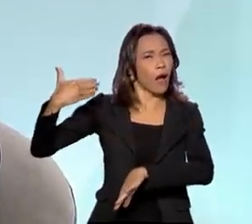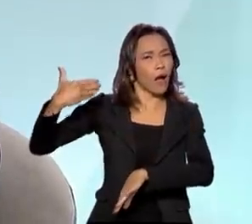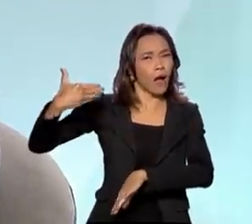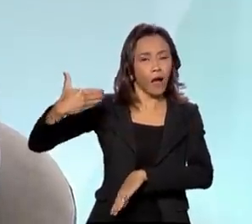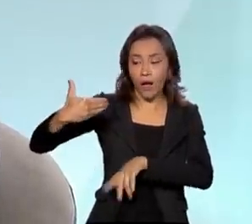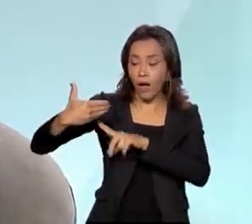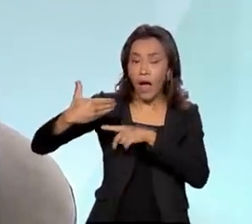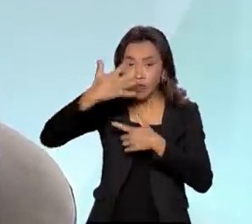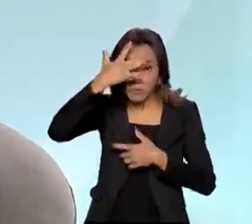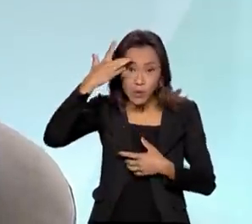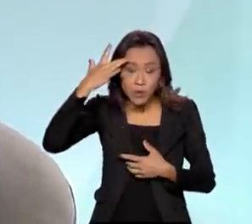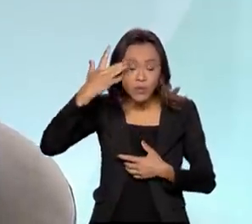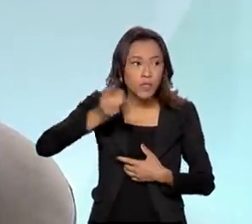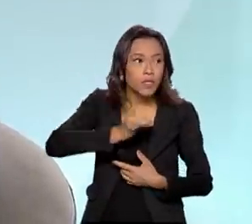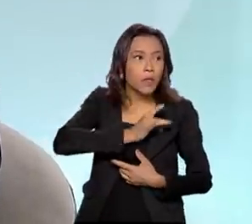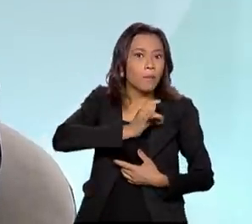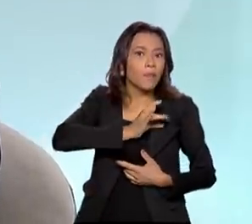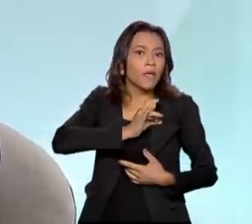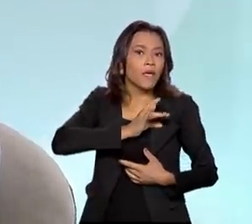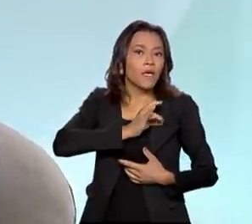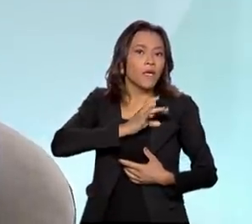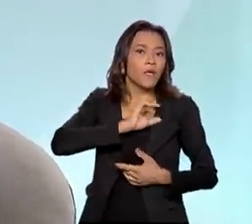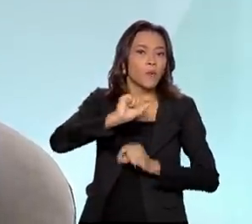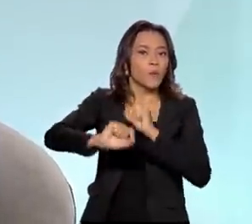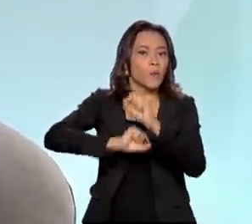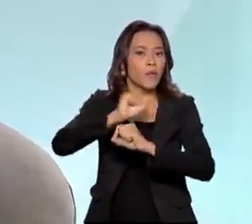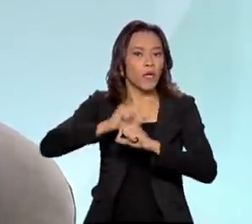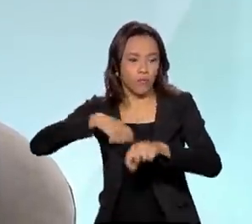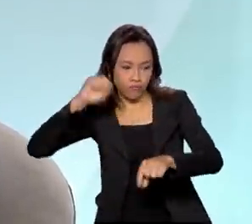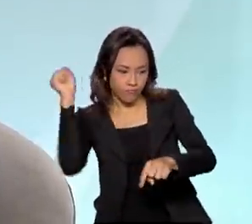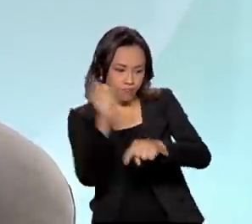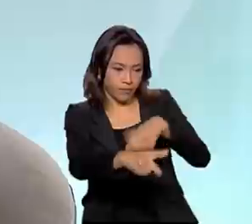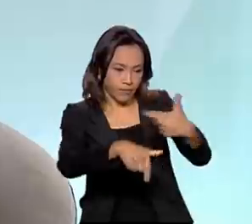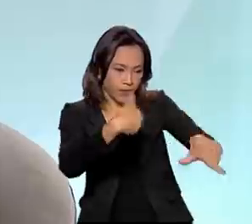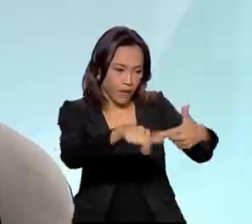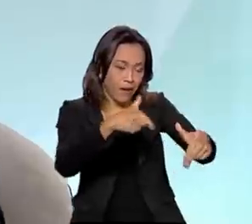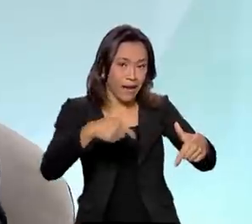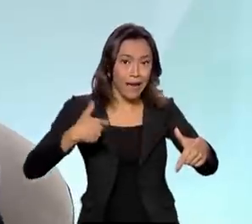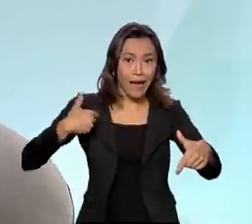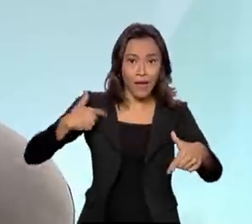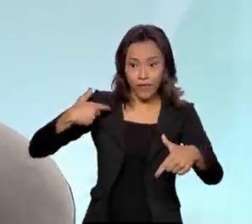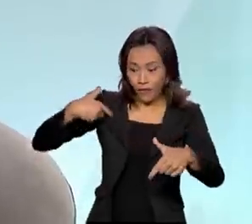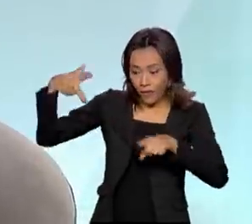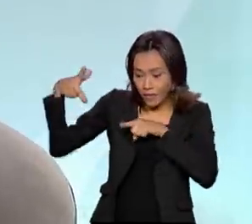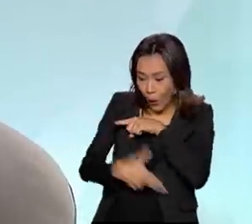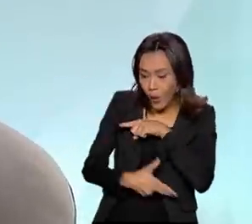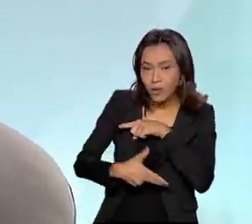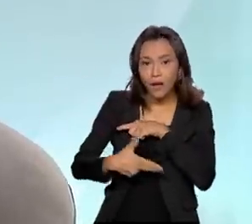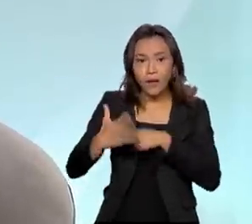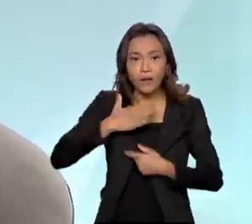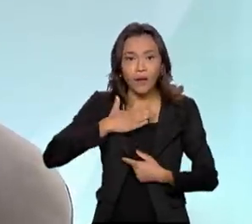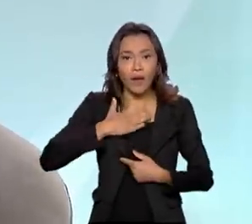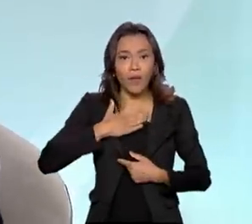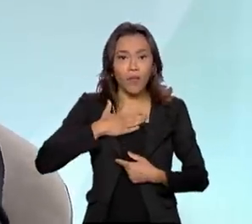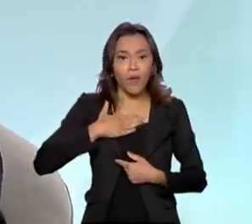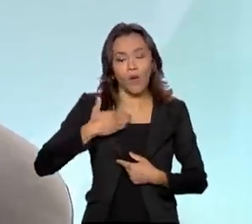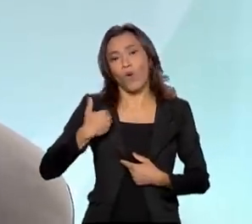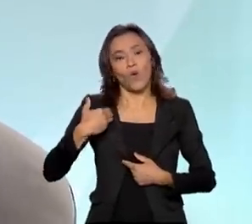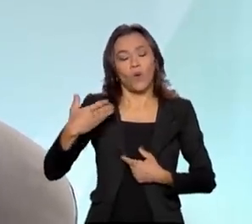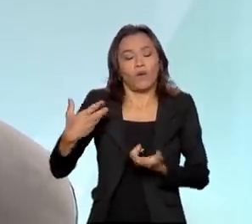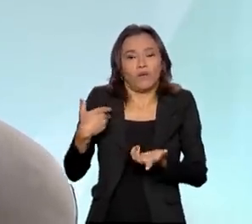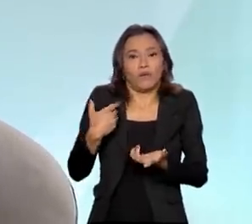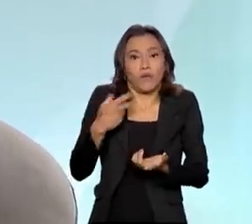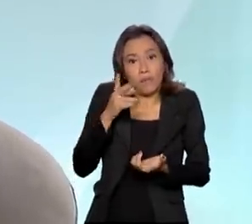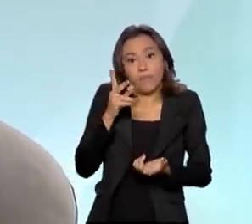temiam, inclusive, legalizar uma relação de trabalho sob pena de perder o benefício social, como era no